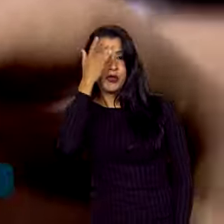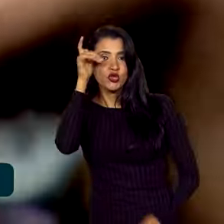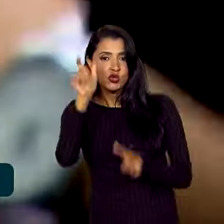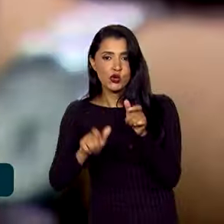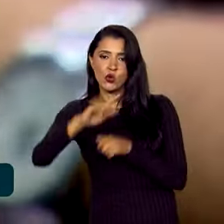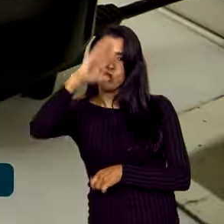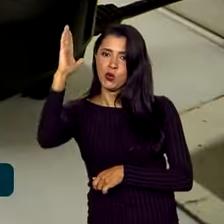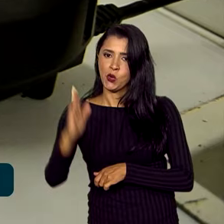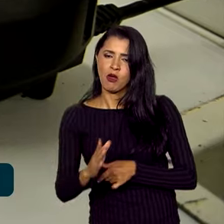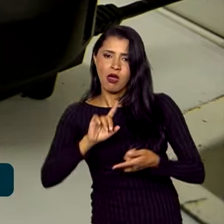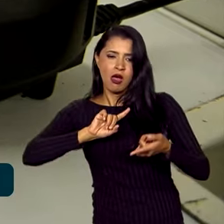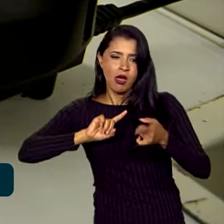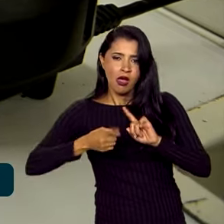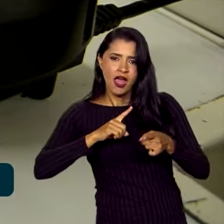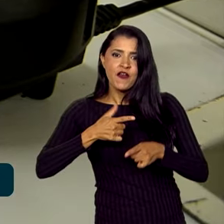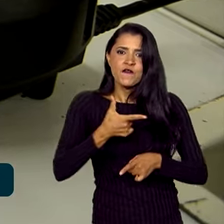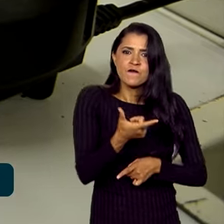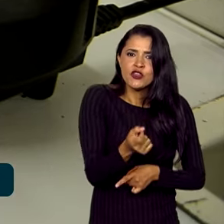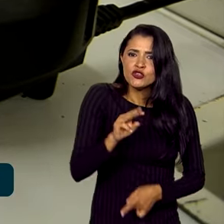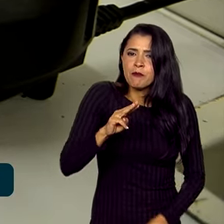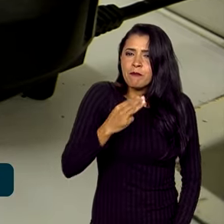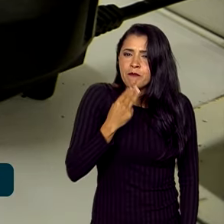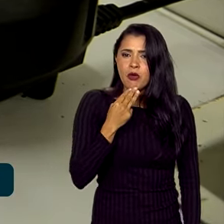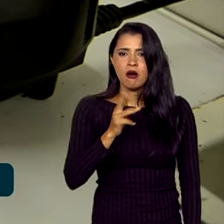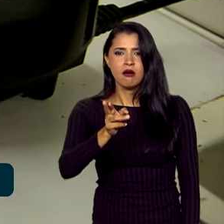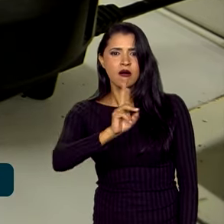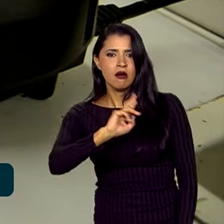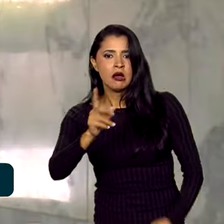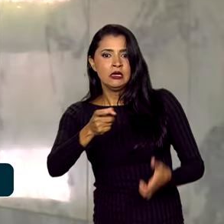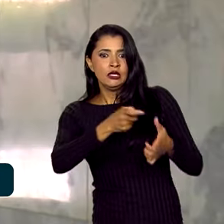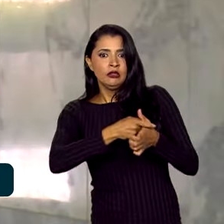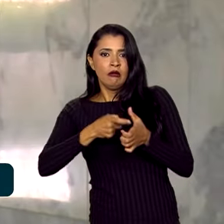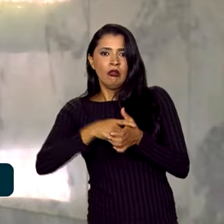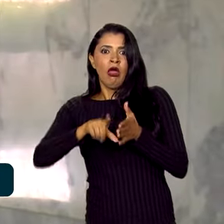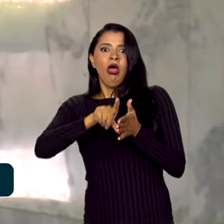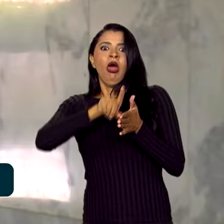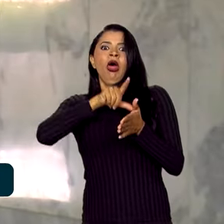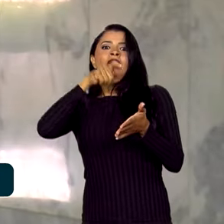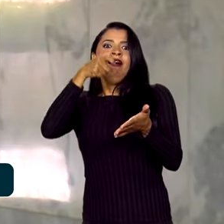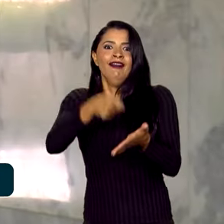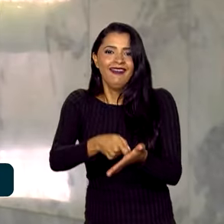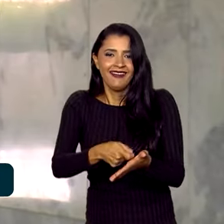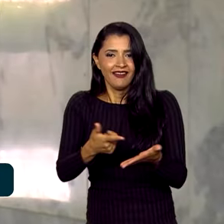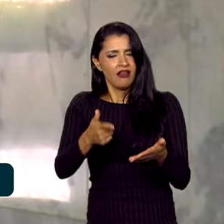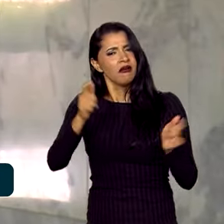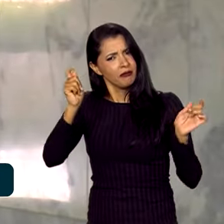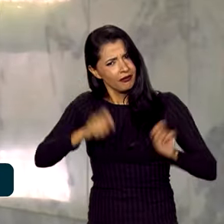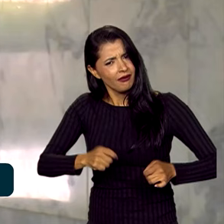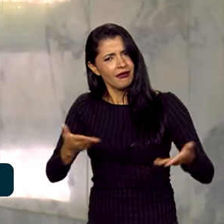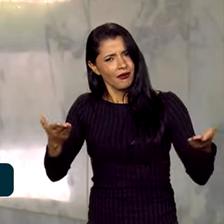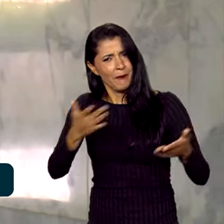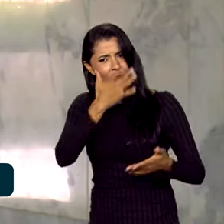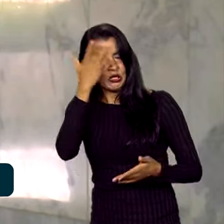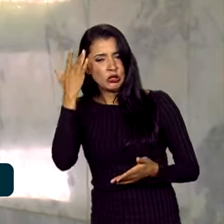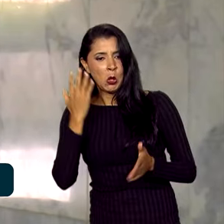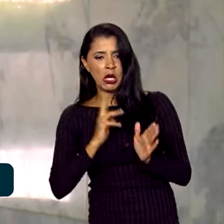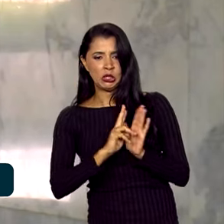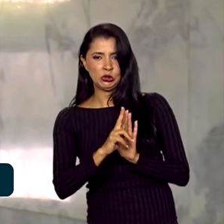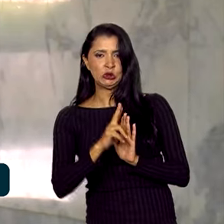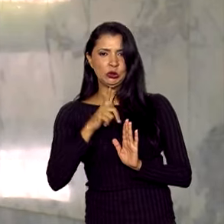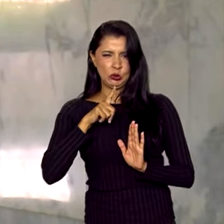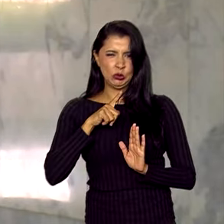cerca de 20 bilhões de reais em dívidas atrasadas. É a chance de quem está com o nome sujo